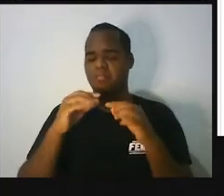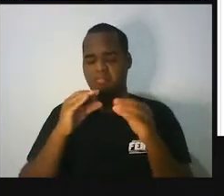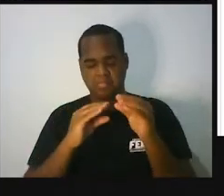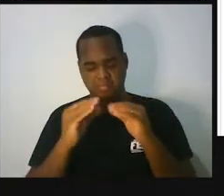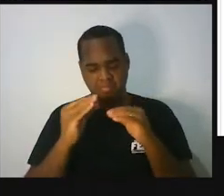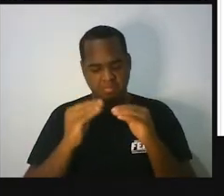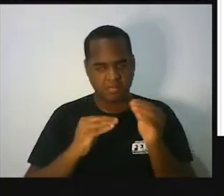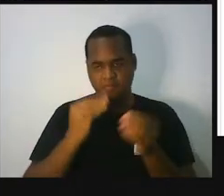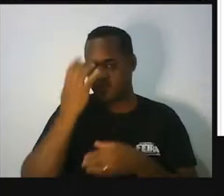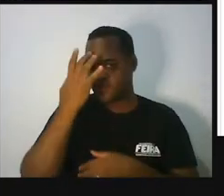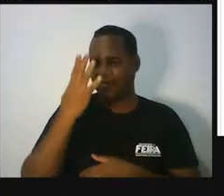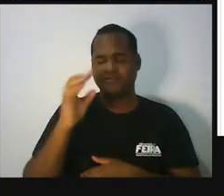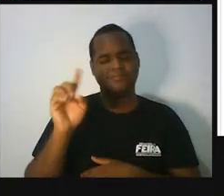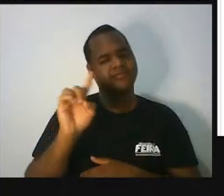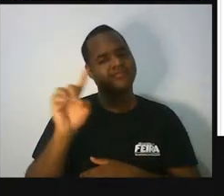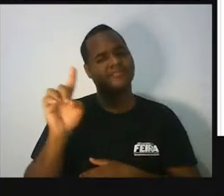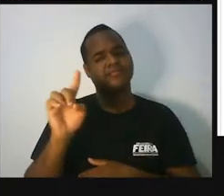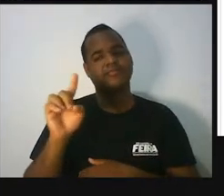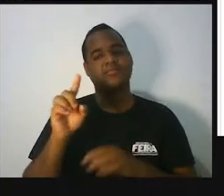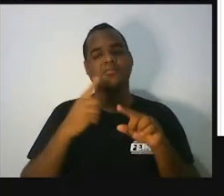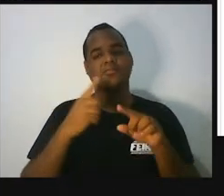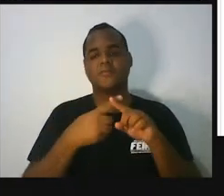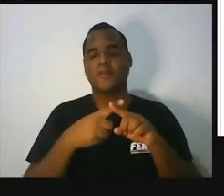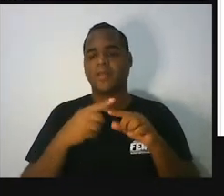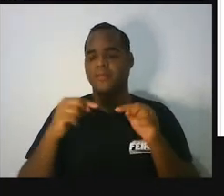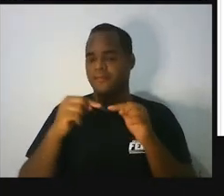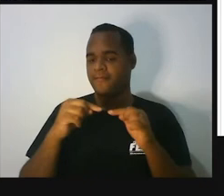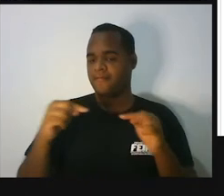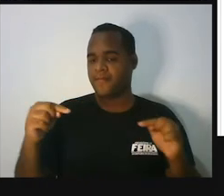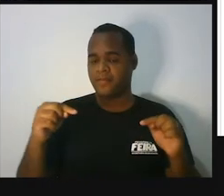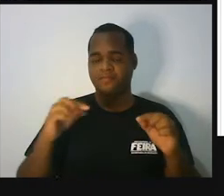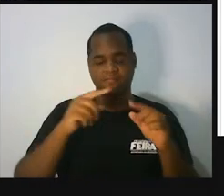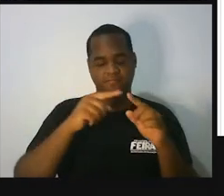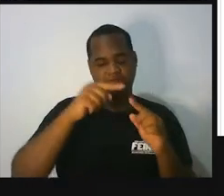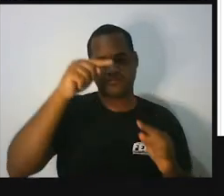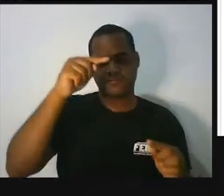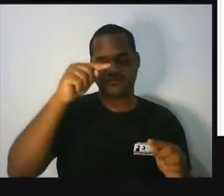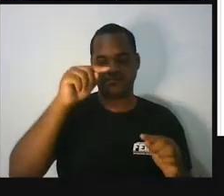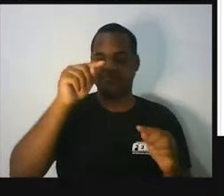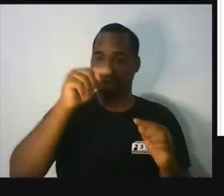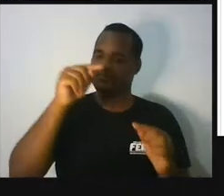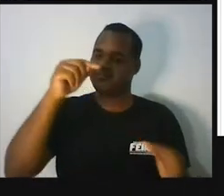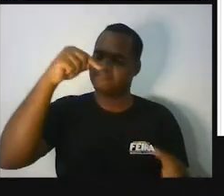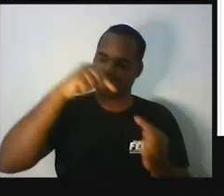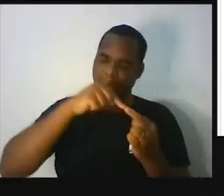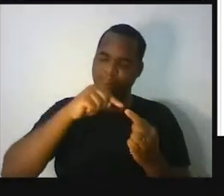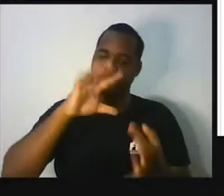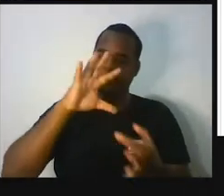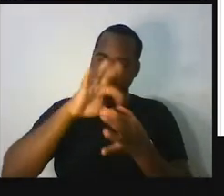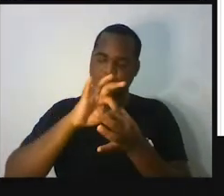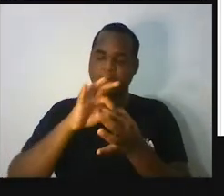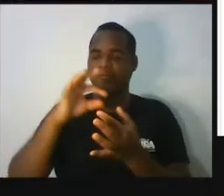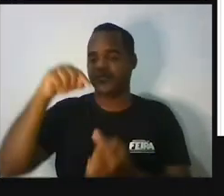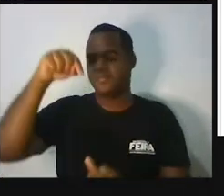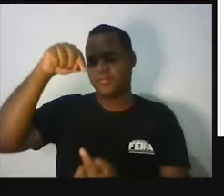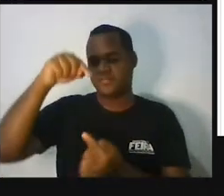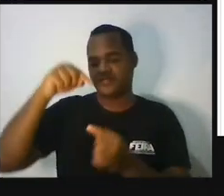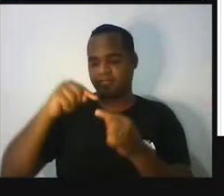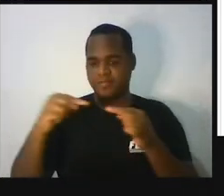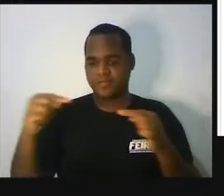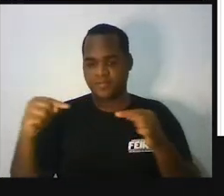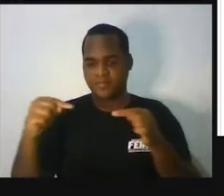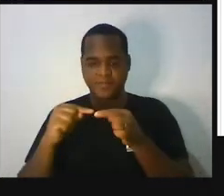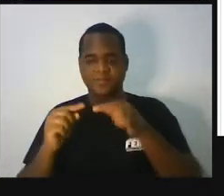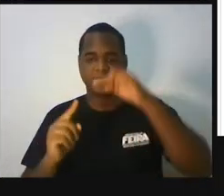Isso acontece porque os vértices dos triângulos definem um único plano, dando estabilidade a